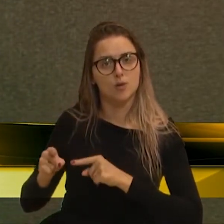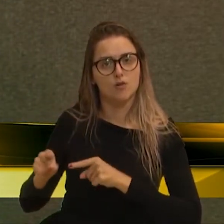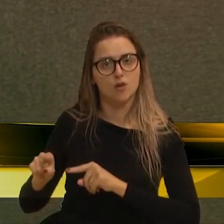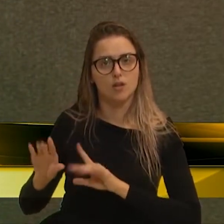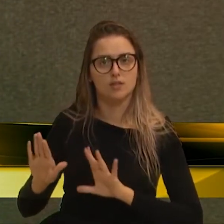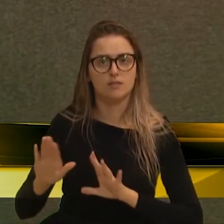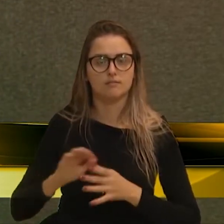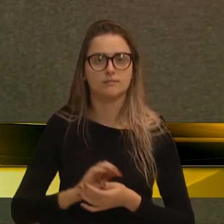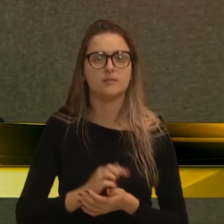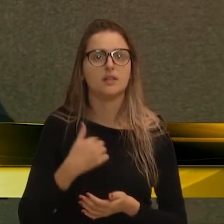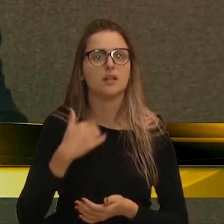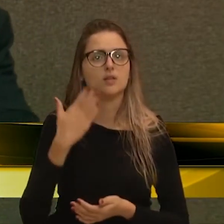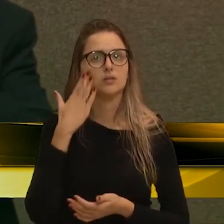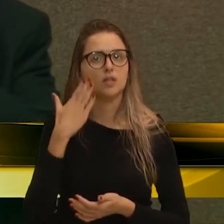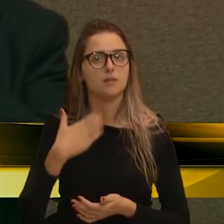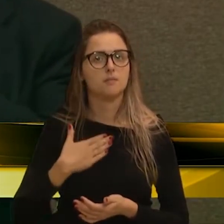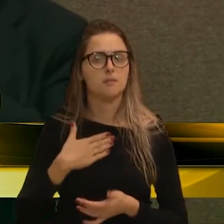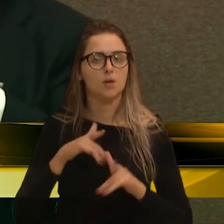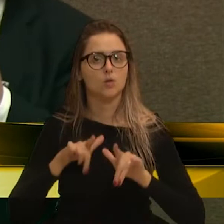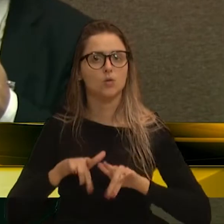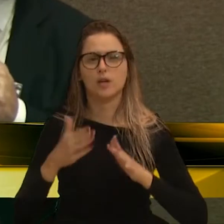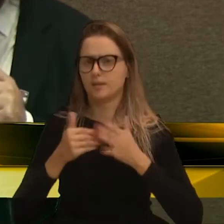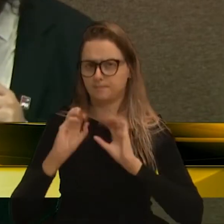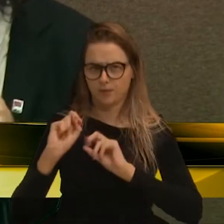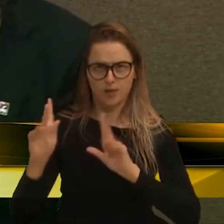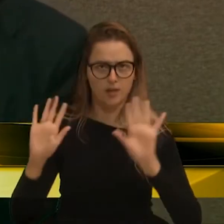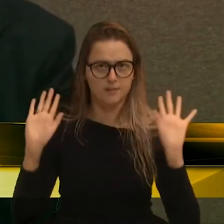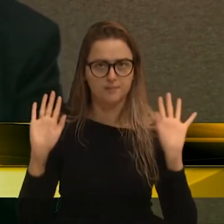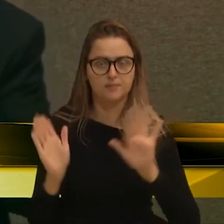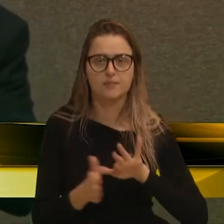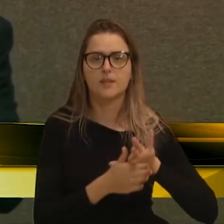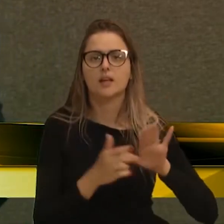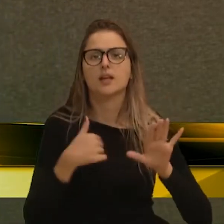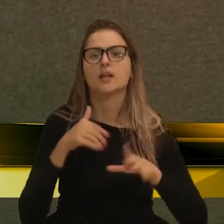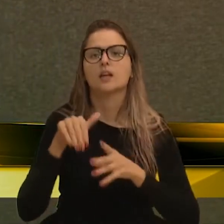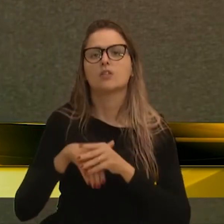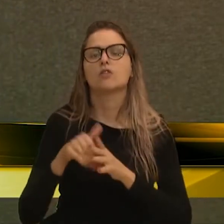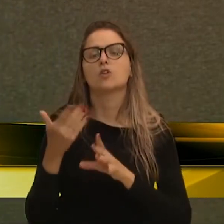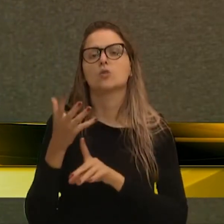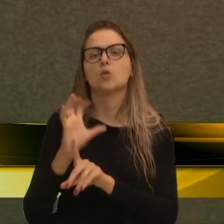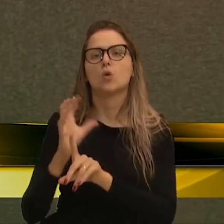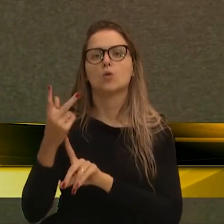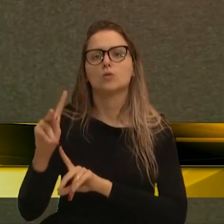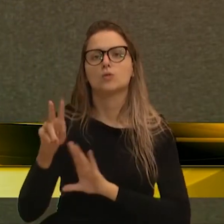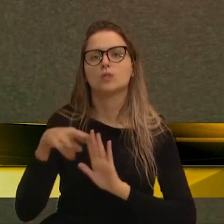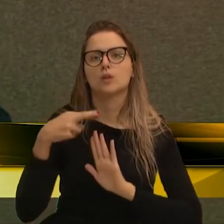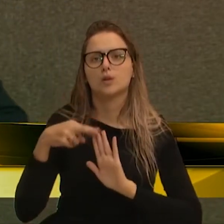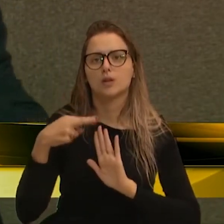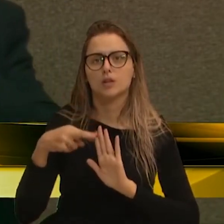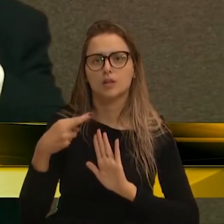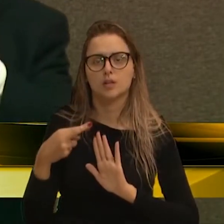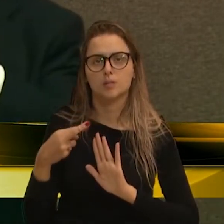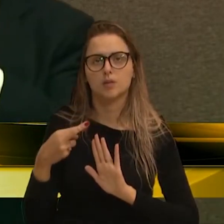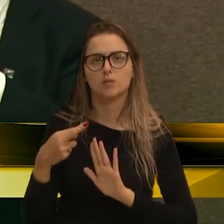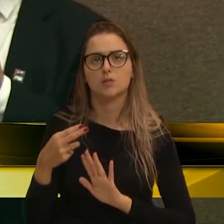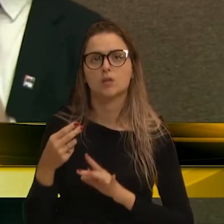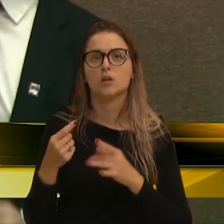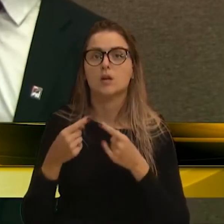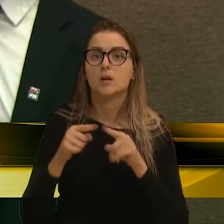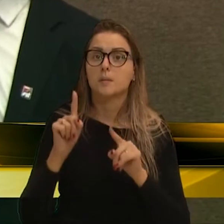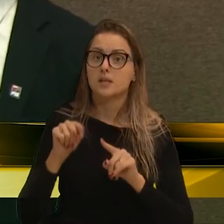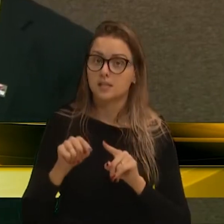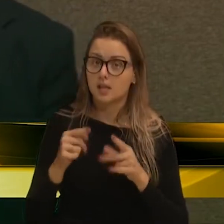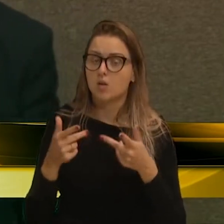Então, eu sei o meu lugar, mas tudo bem. Então, eu vou votar contrário ao seu requerimento. Apesar de ser uma causa